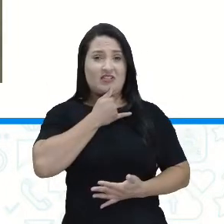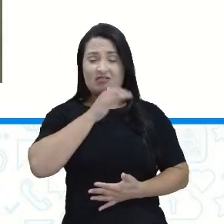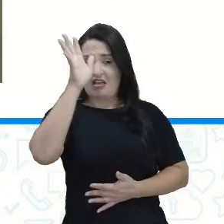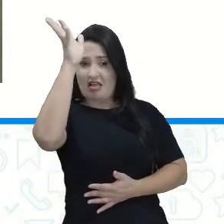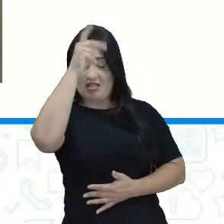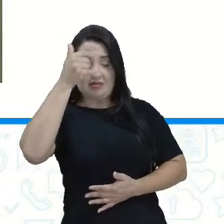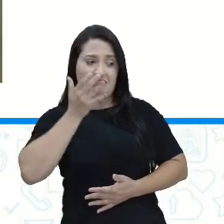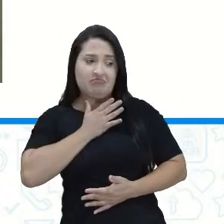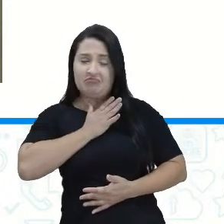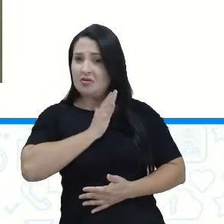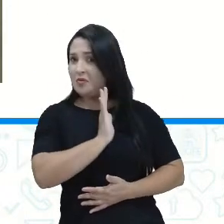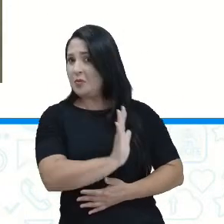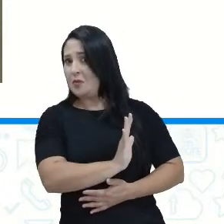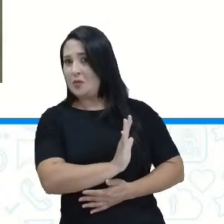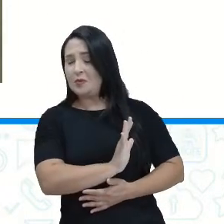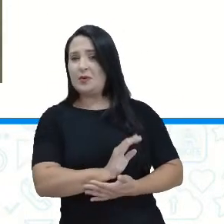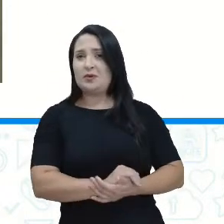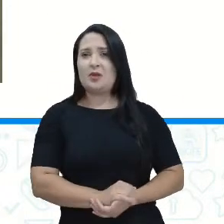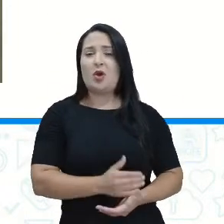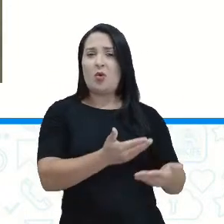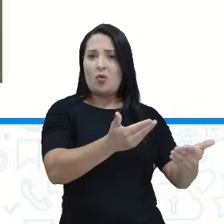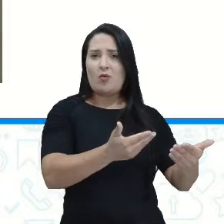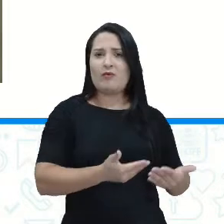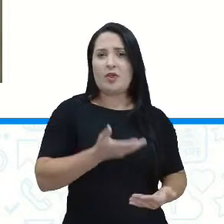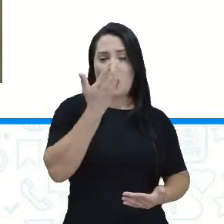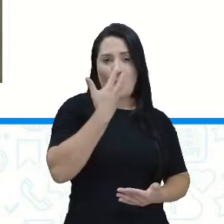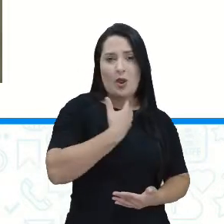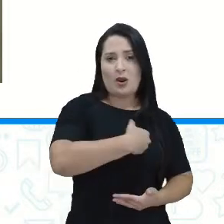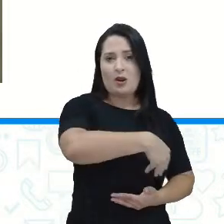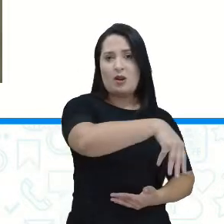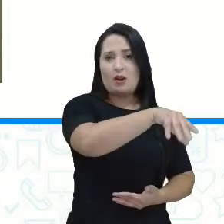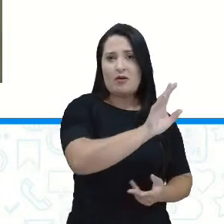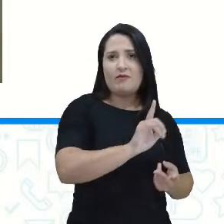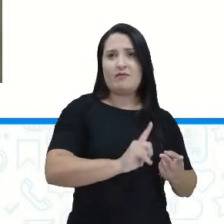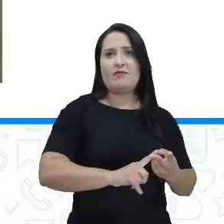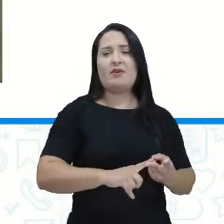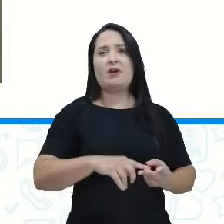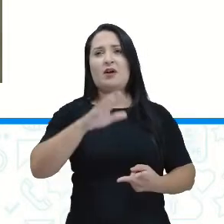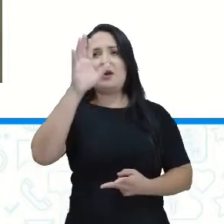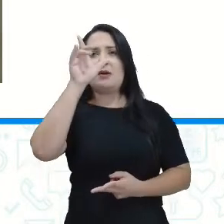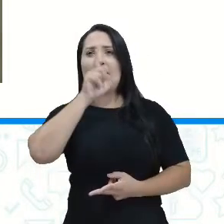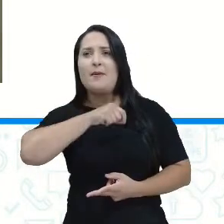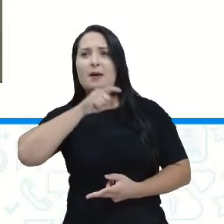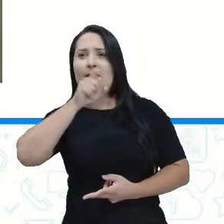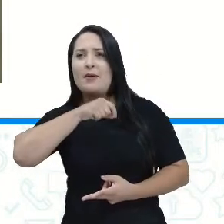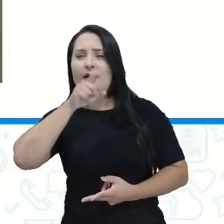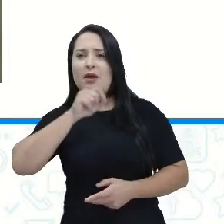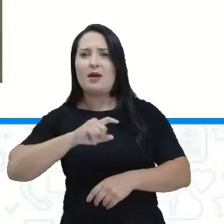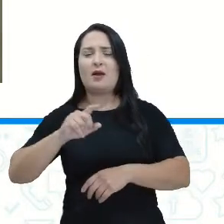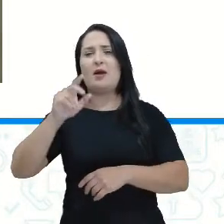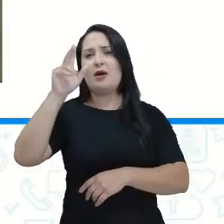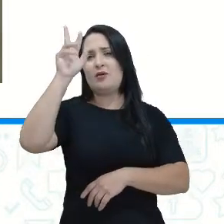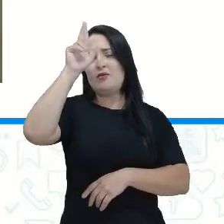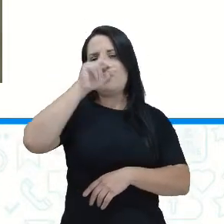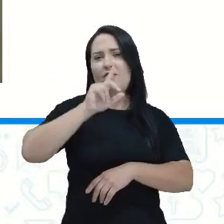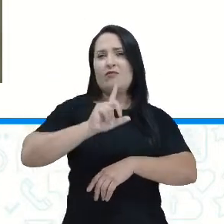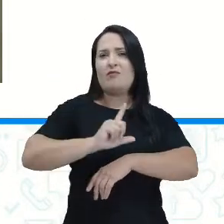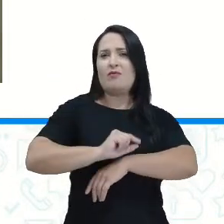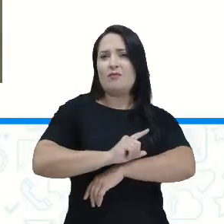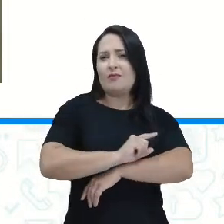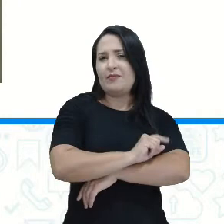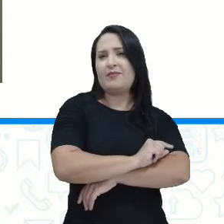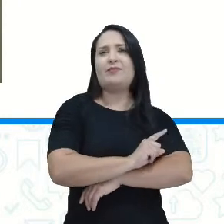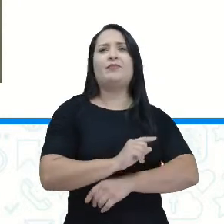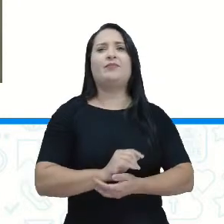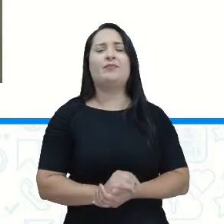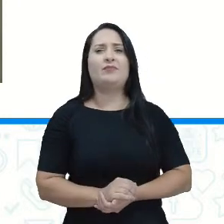Convidou o elefante, o galinho, o garnizé, o papagaio, a formiga, o periquito, o chimpanzé,